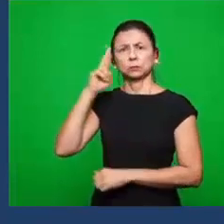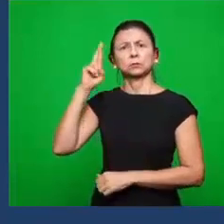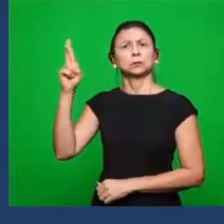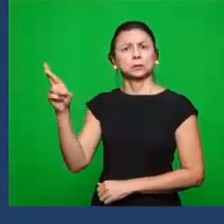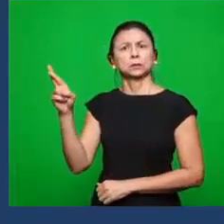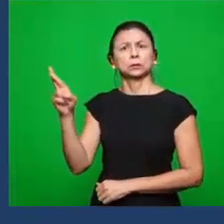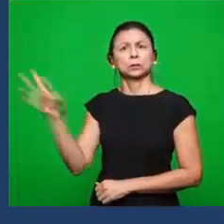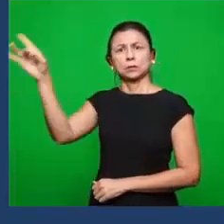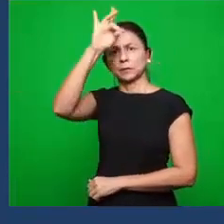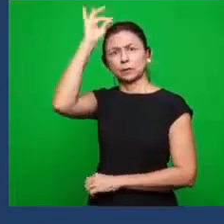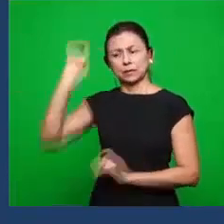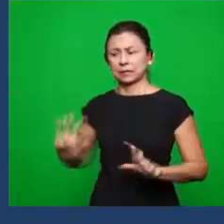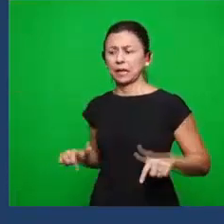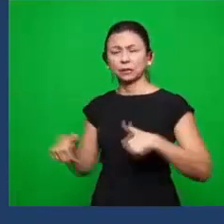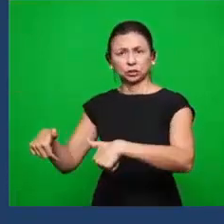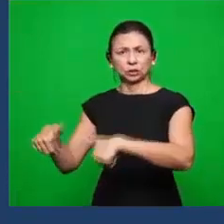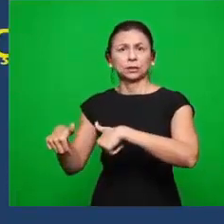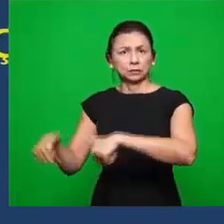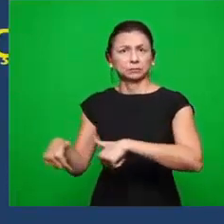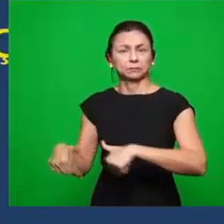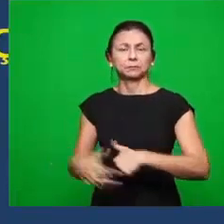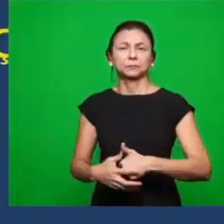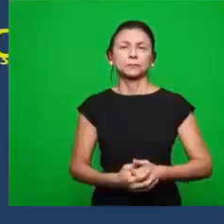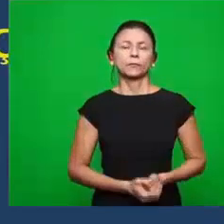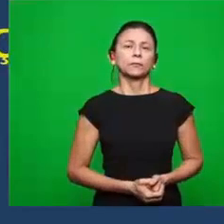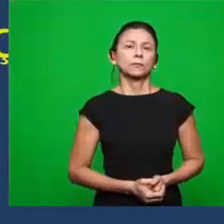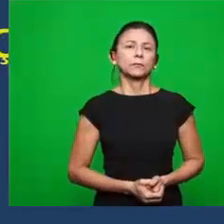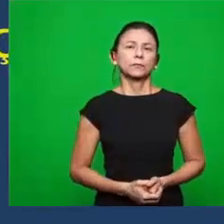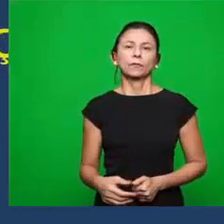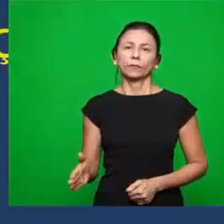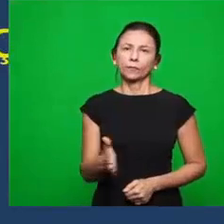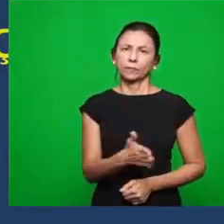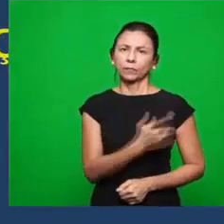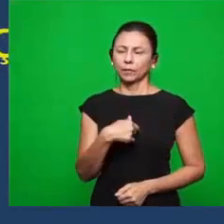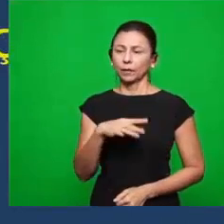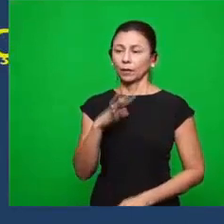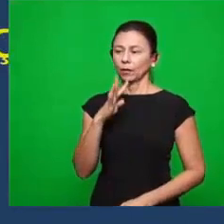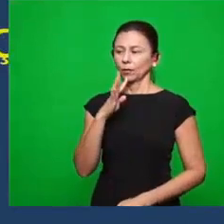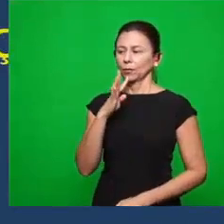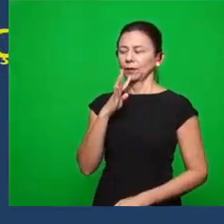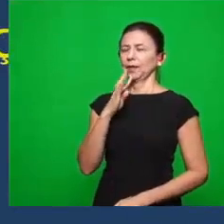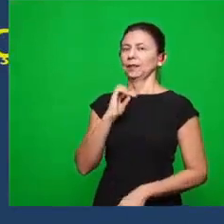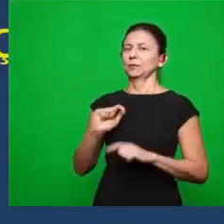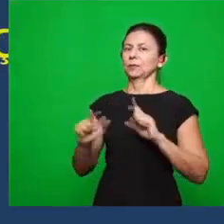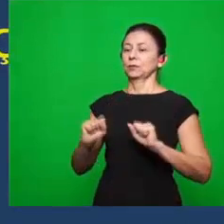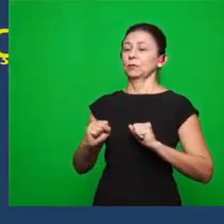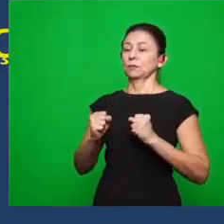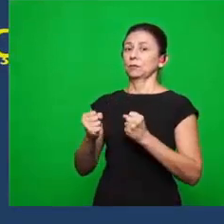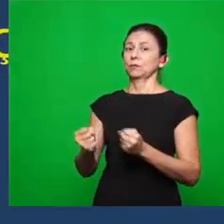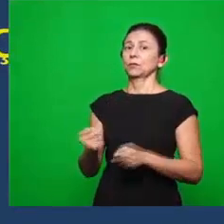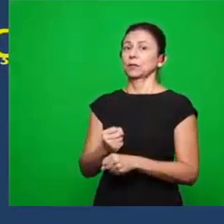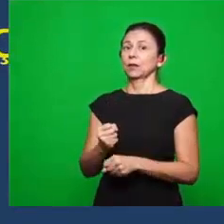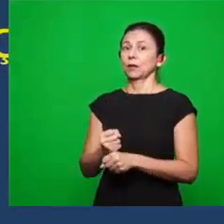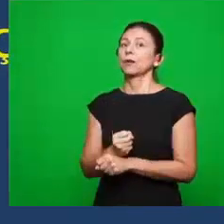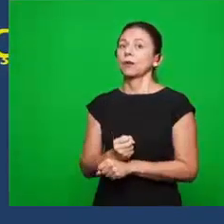com o Espírito de Deus que operava naquela igreja. O seguinte... Conheço a tua obra. O versículo 19. É o